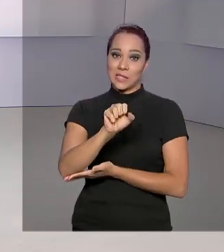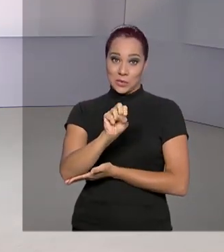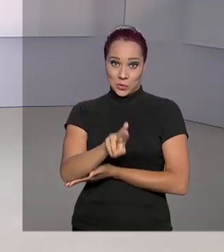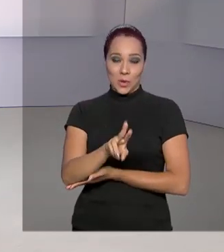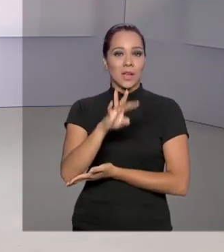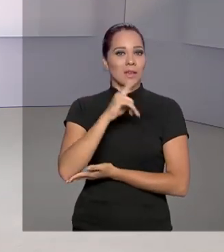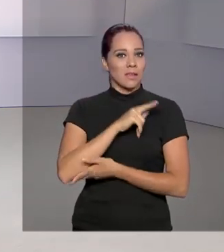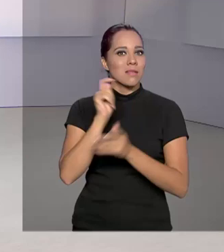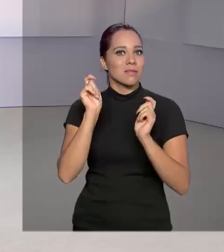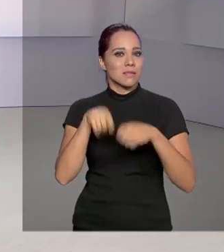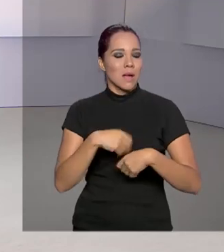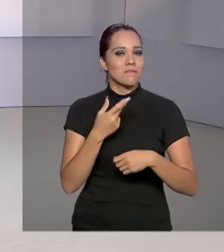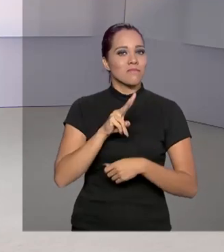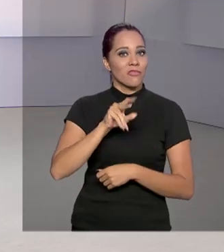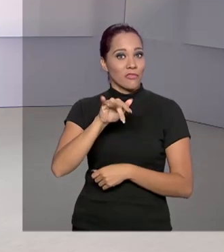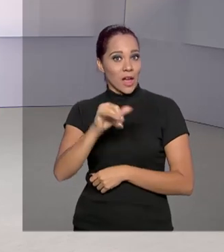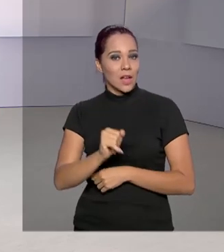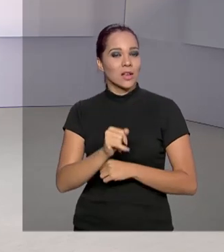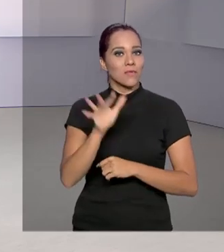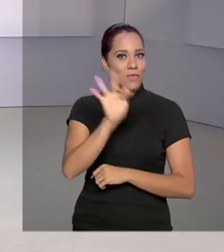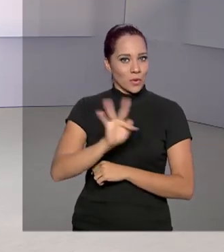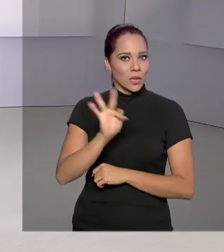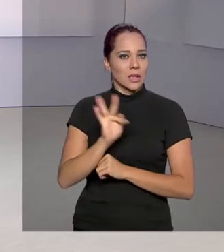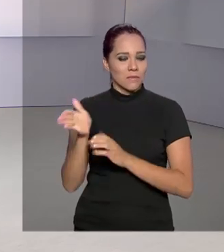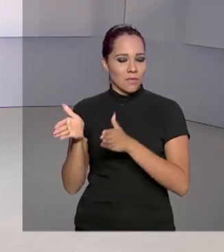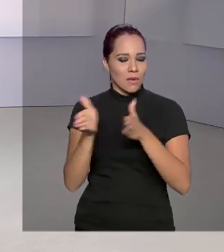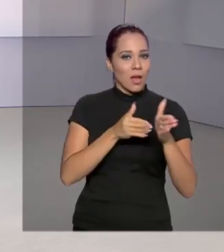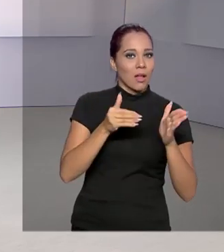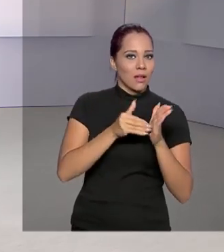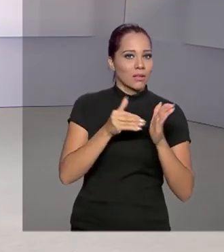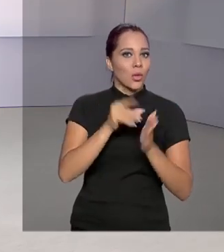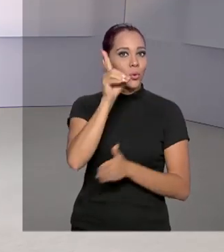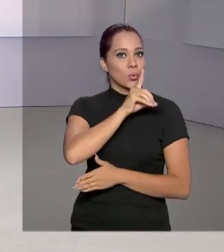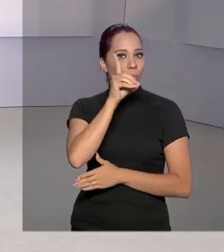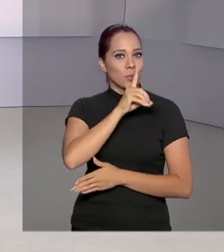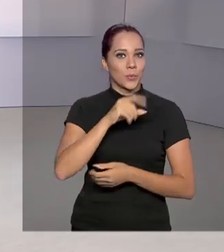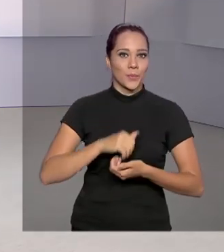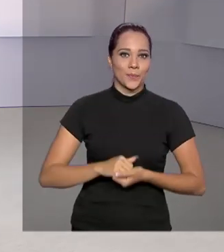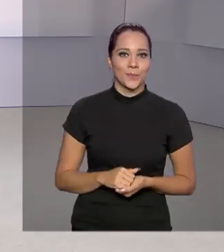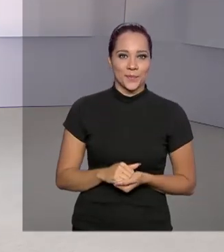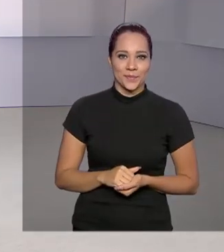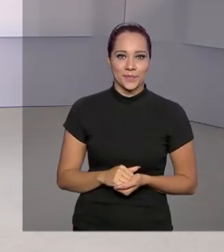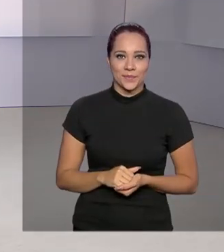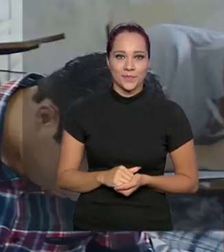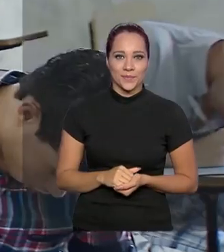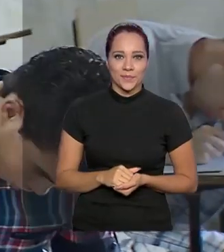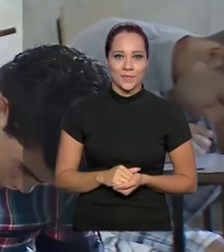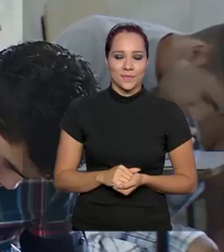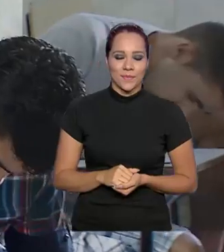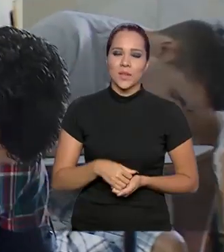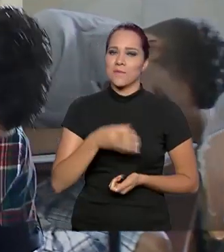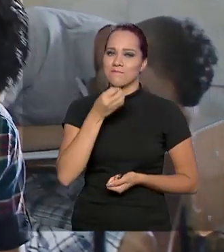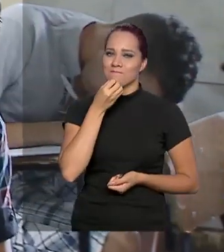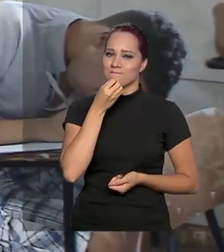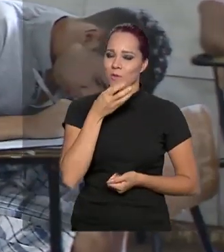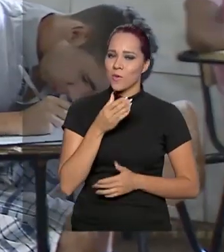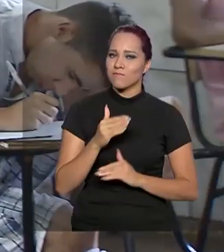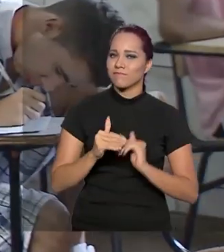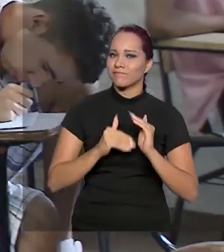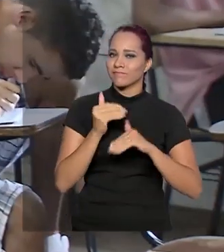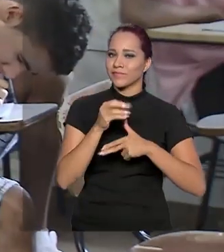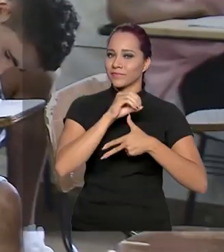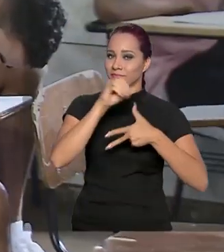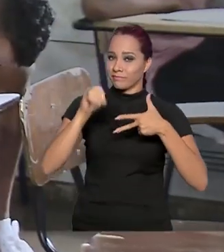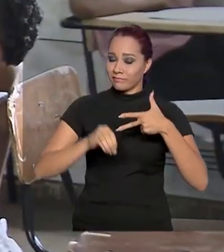e concorrer a uma vaga no ensino superior. O prazo vai até o próximo domingo. O bom desempenho no Enem